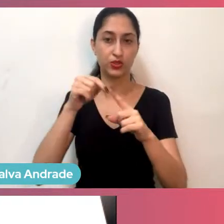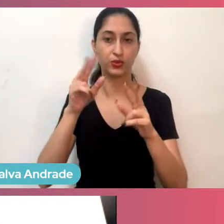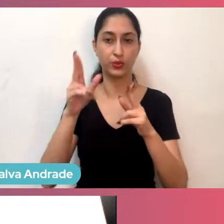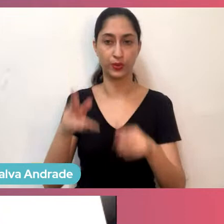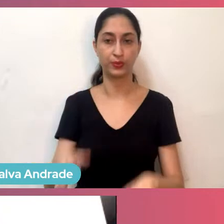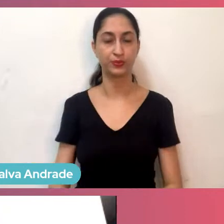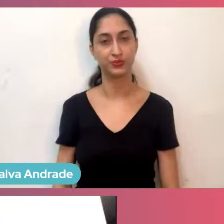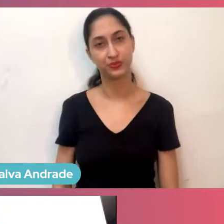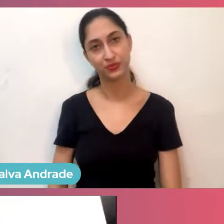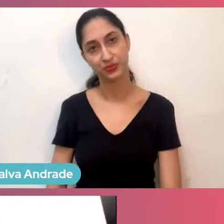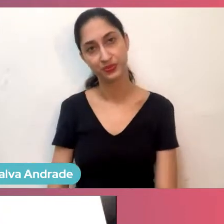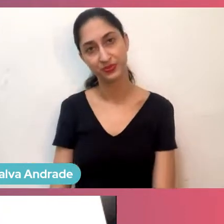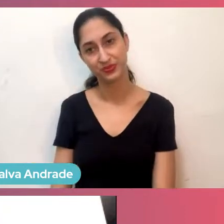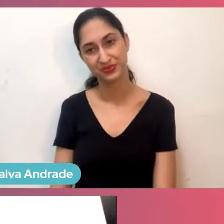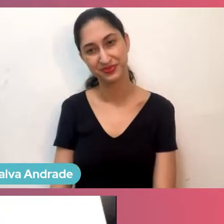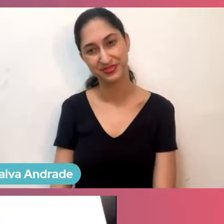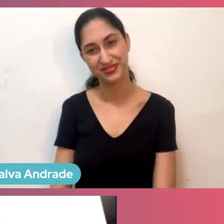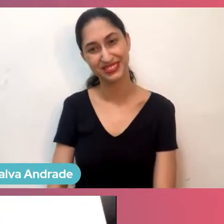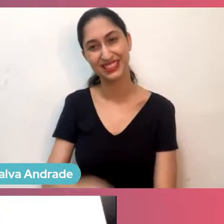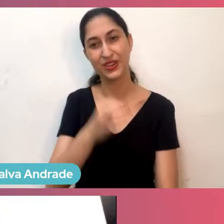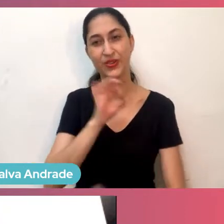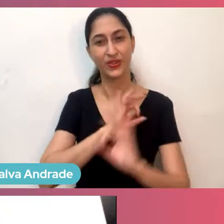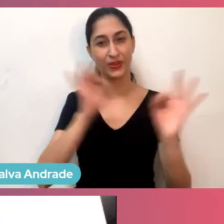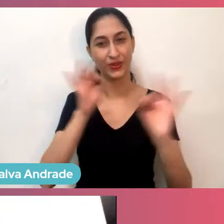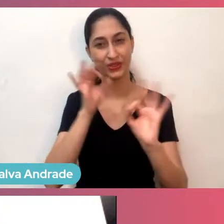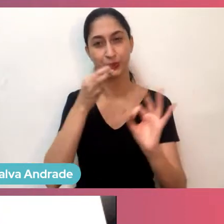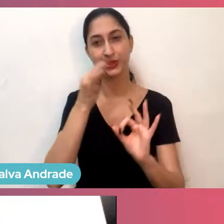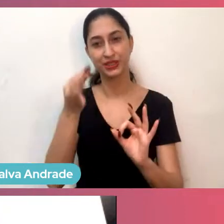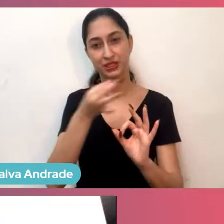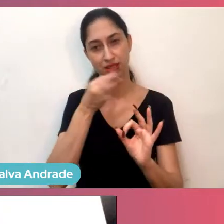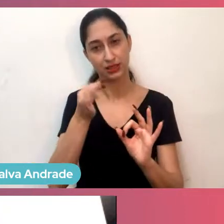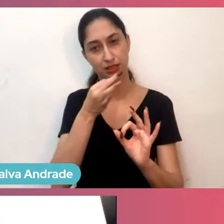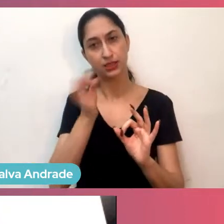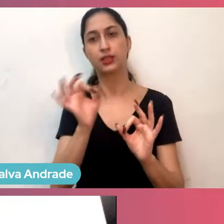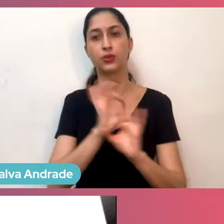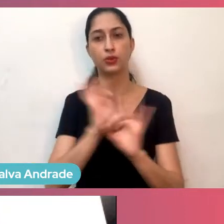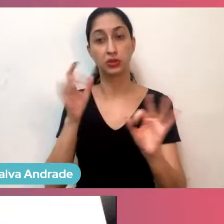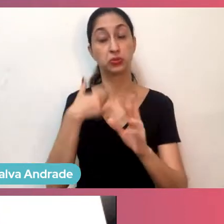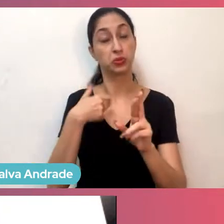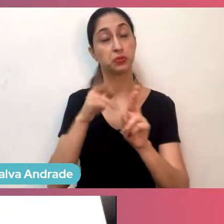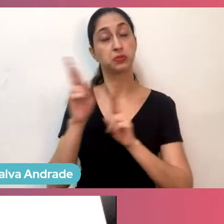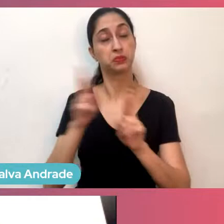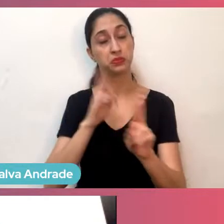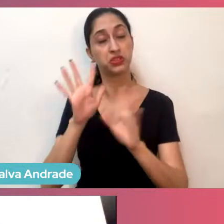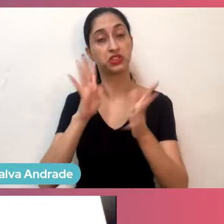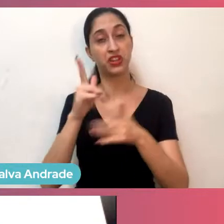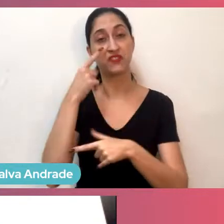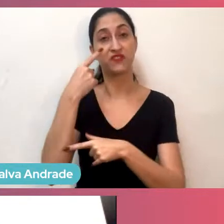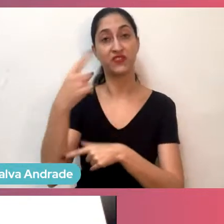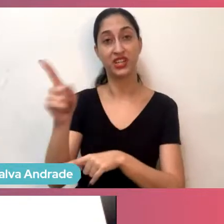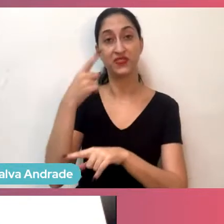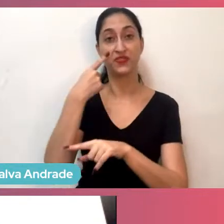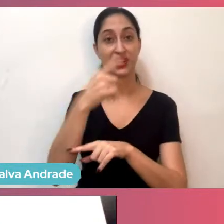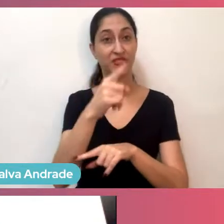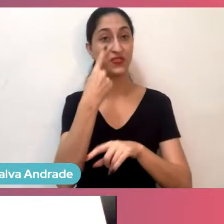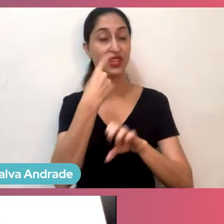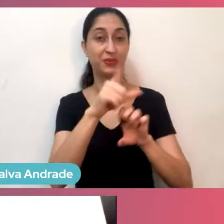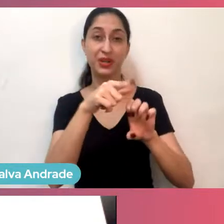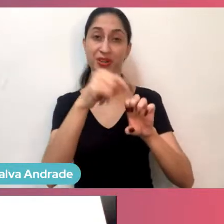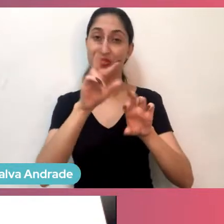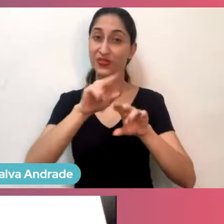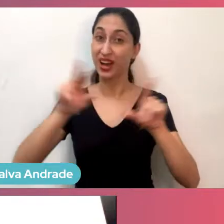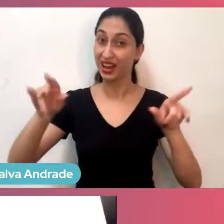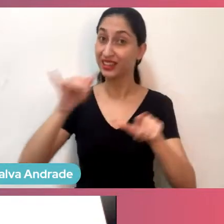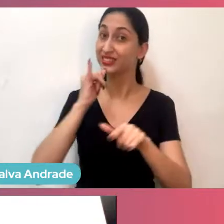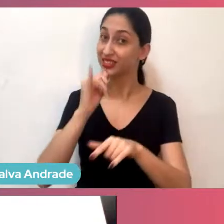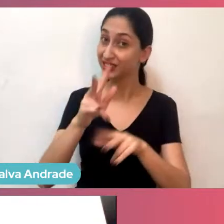Massa, Laís, bela dica, me relaciono com ela e já ouvi outros empreendedores falando coisas semelhantes, ou